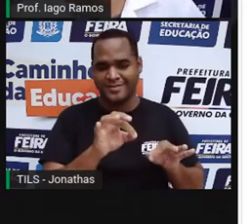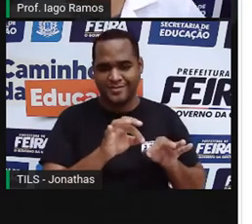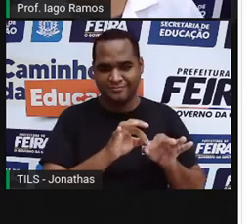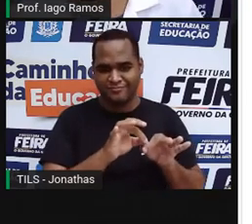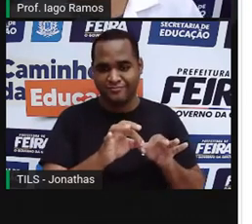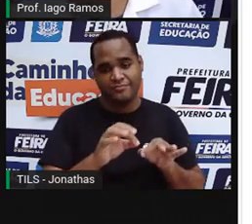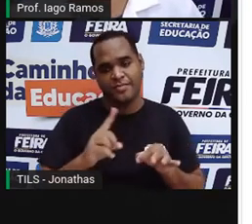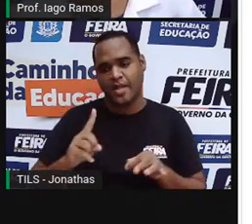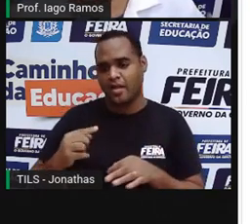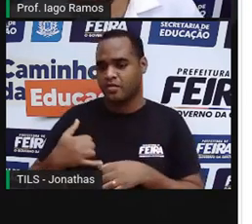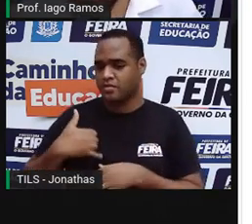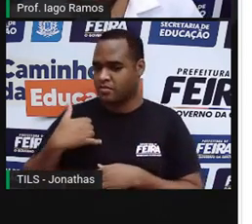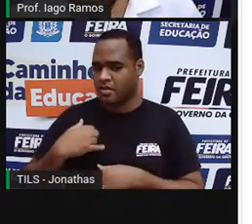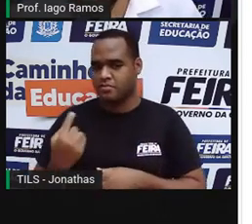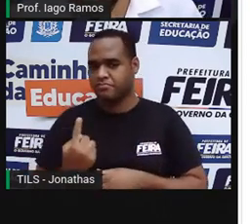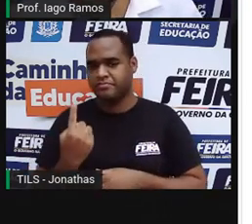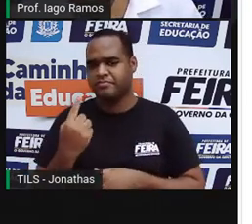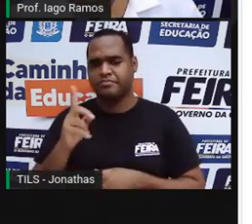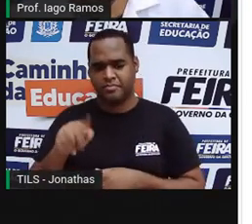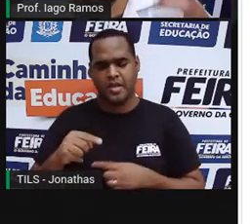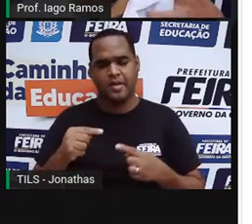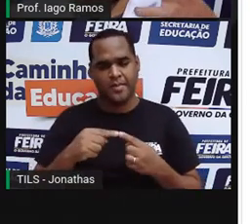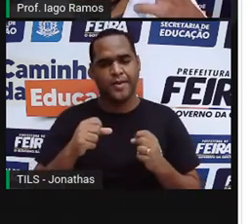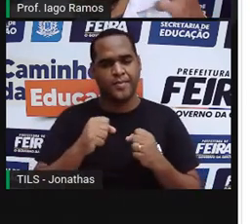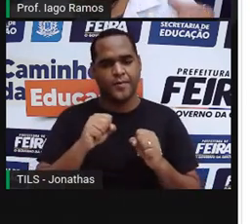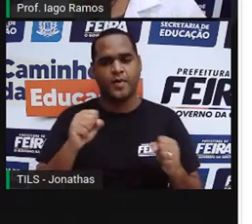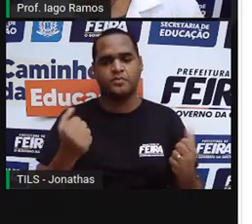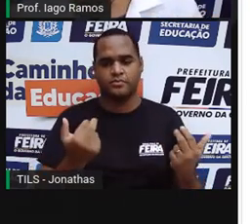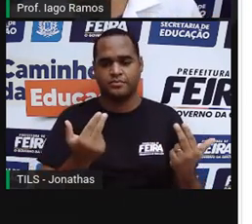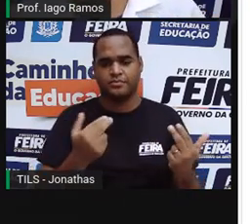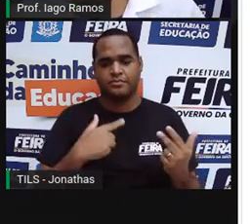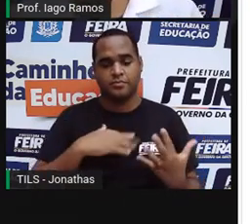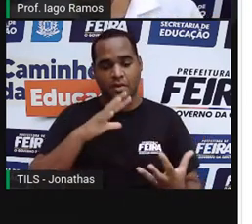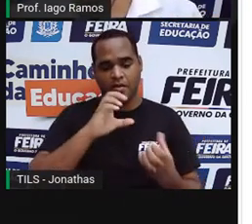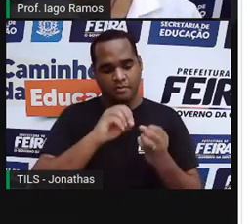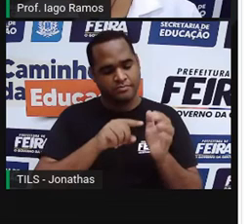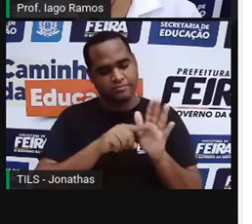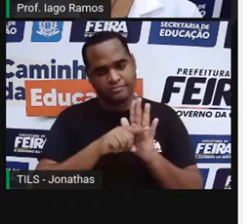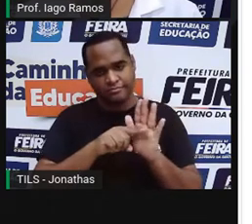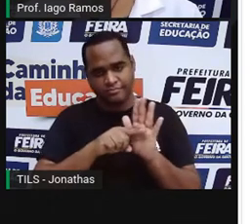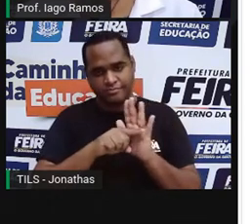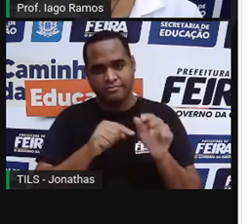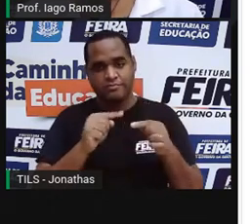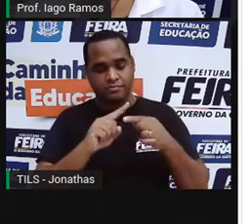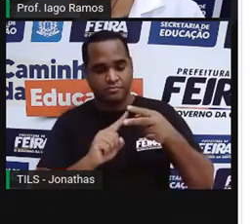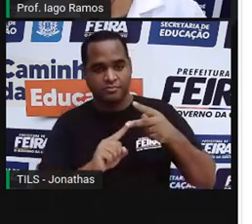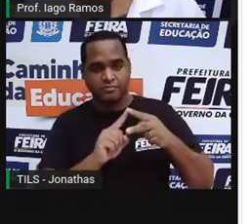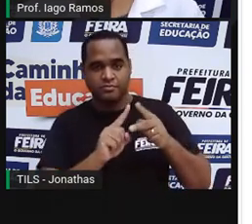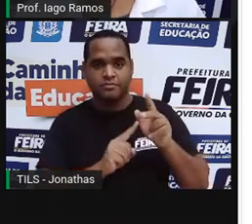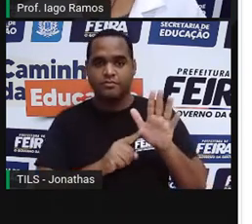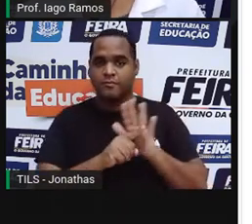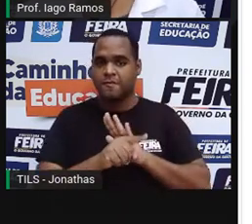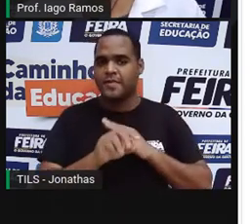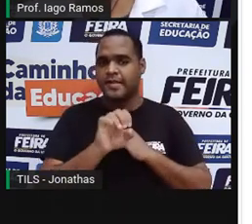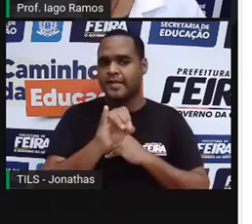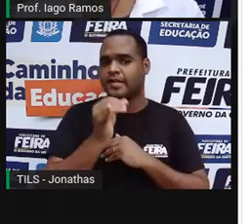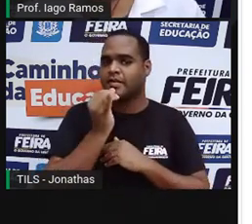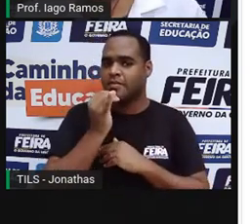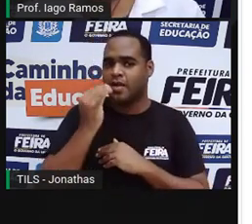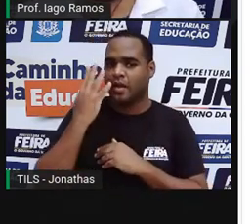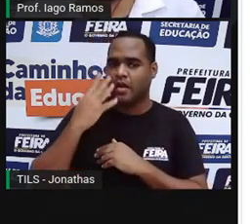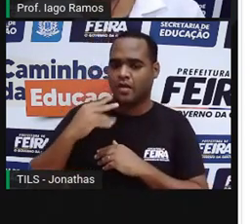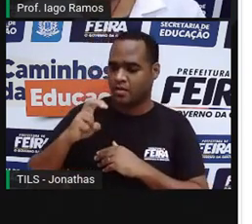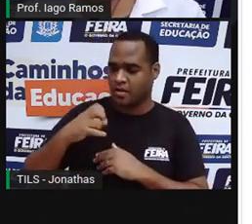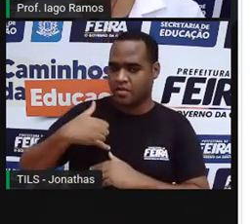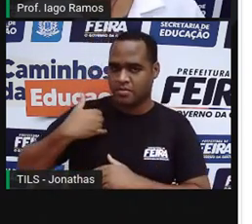e número do calçado são grandezas, tá? Então, vem comigo analisar as perguntinhas aqui, olha só. Se uma criança de 5